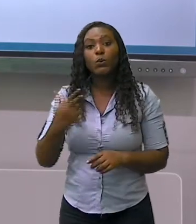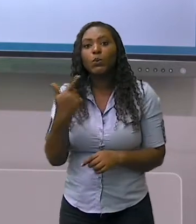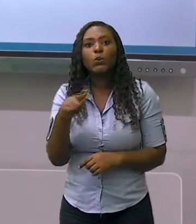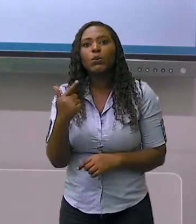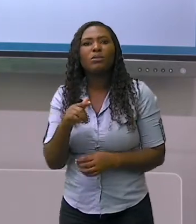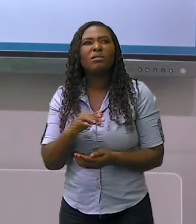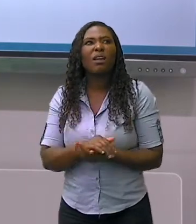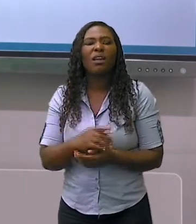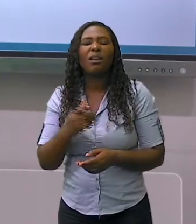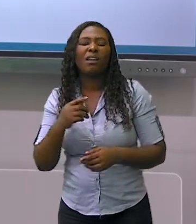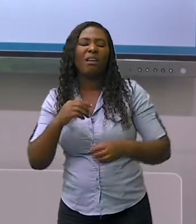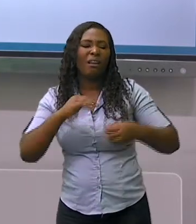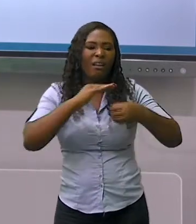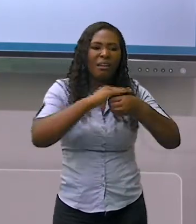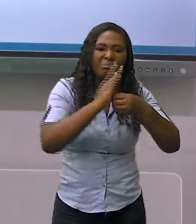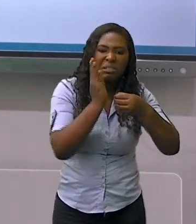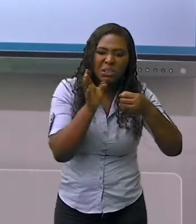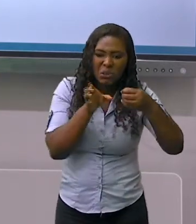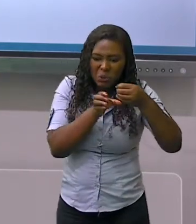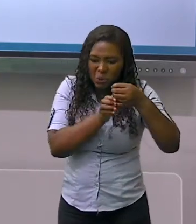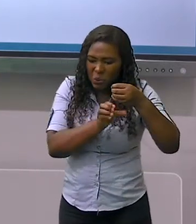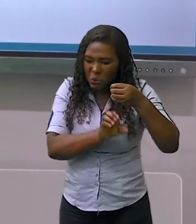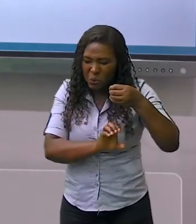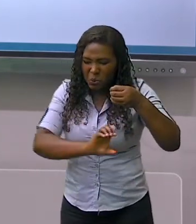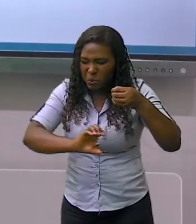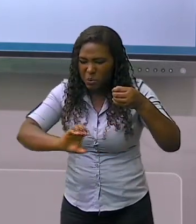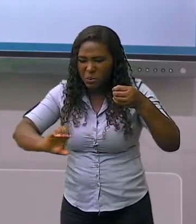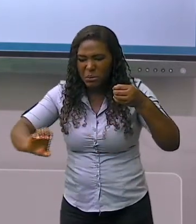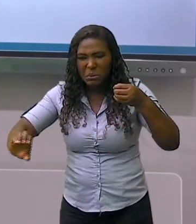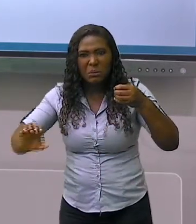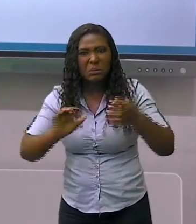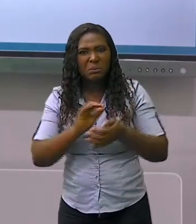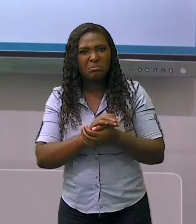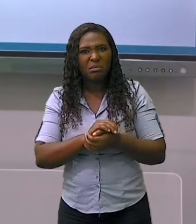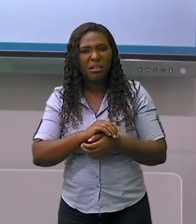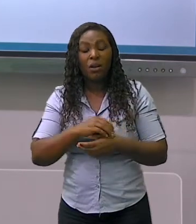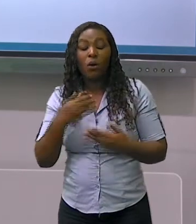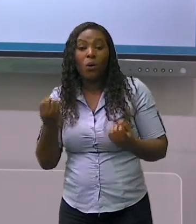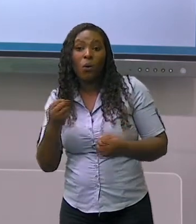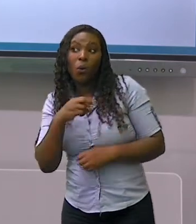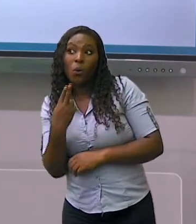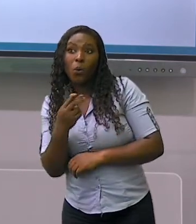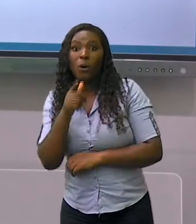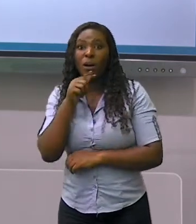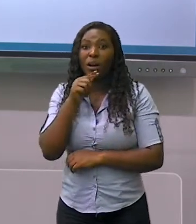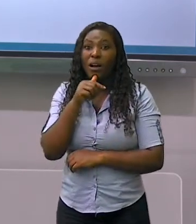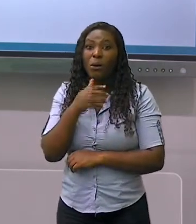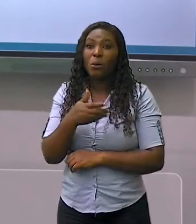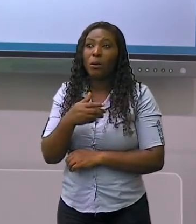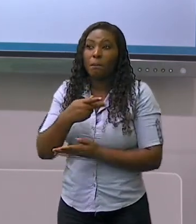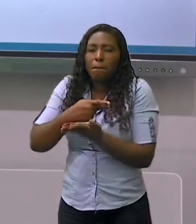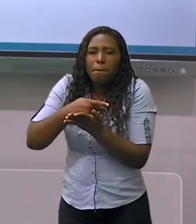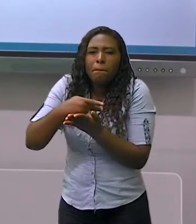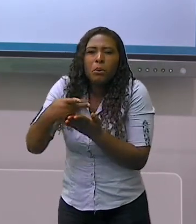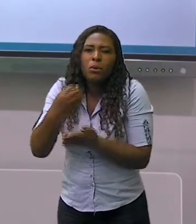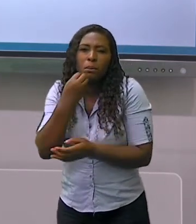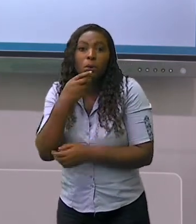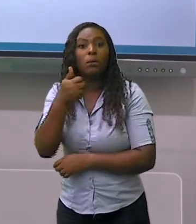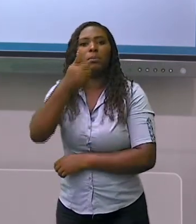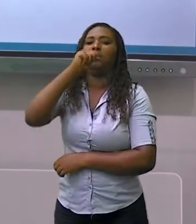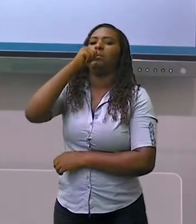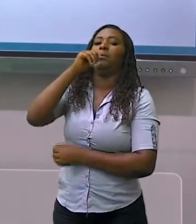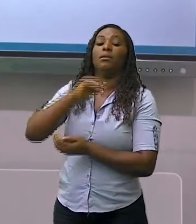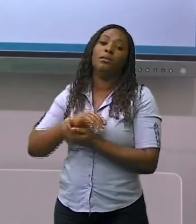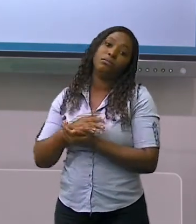serviços básicos, como, por exemplo, distribuição de água tratada, coleta de esgoto, a coleta do lixo